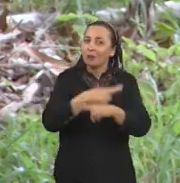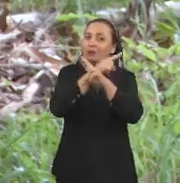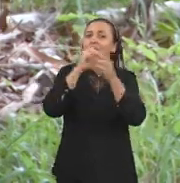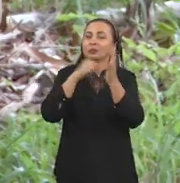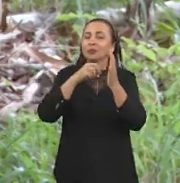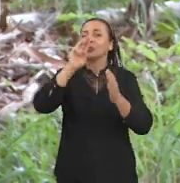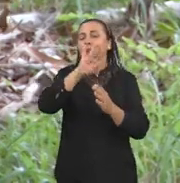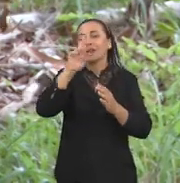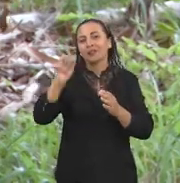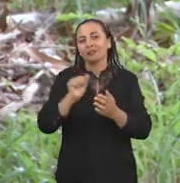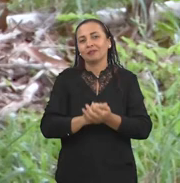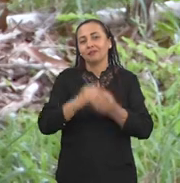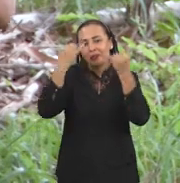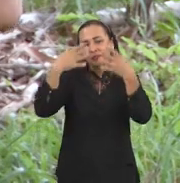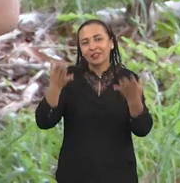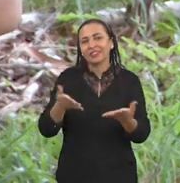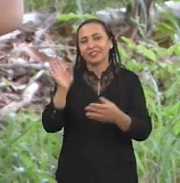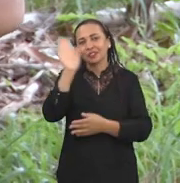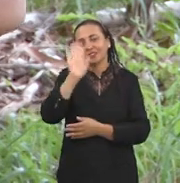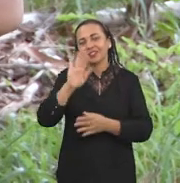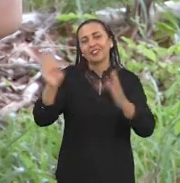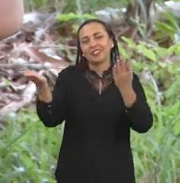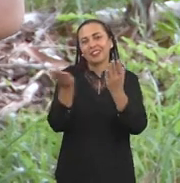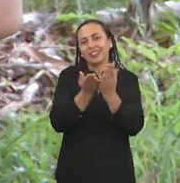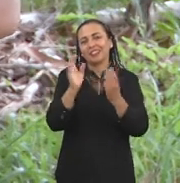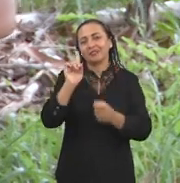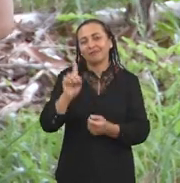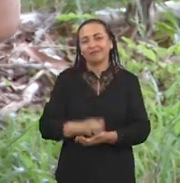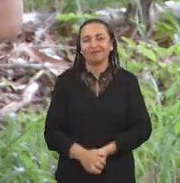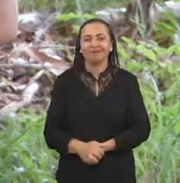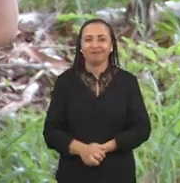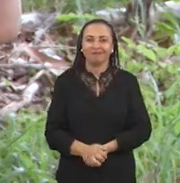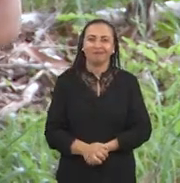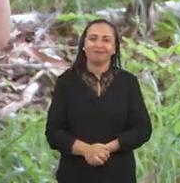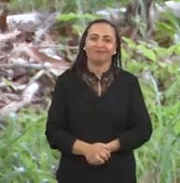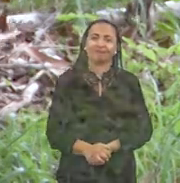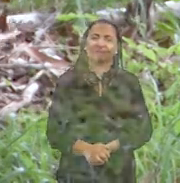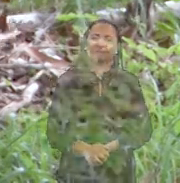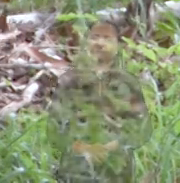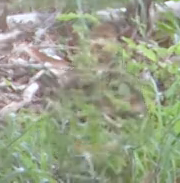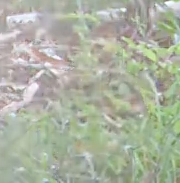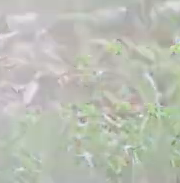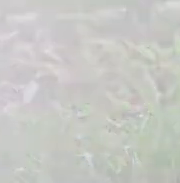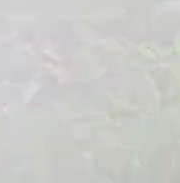.edu.br que a gente explica por aqui. Tchau, tchau e até o próximo programa.